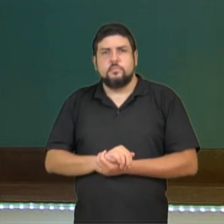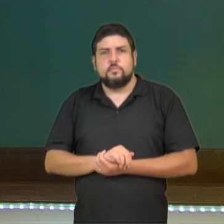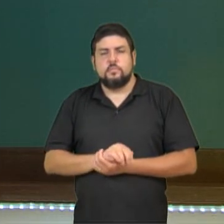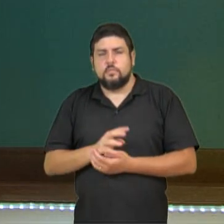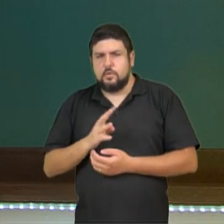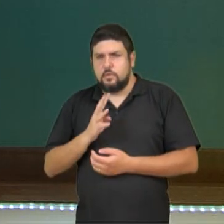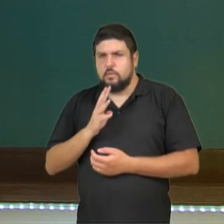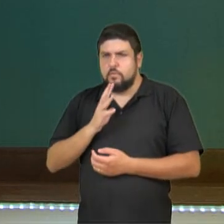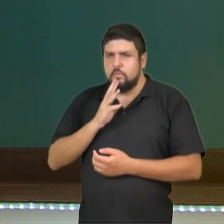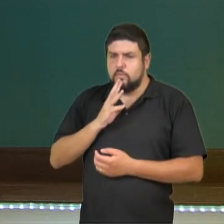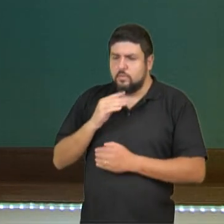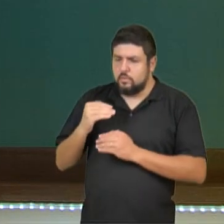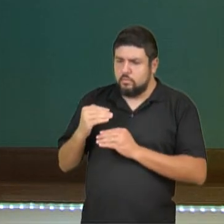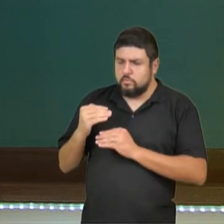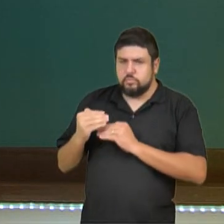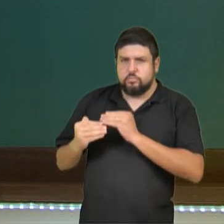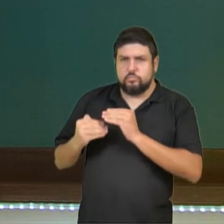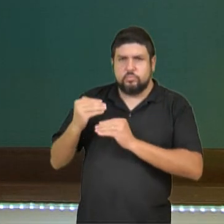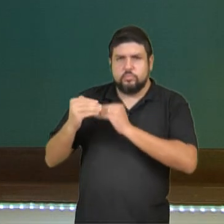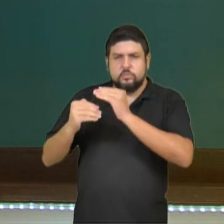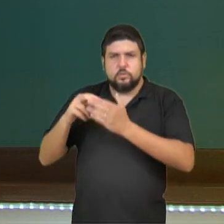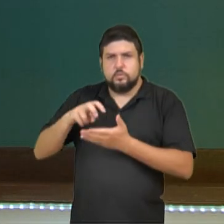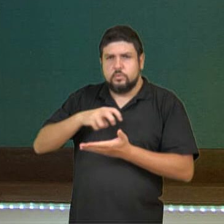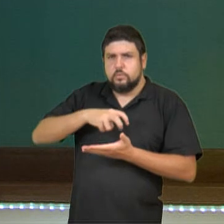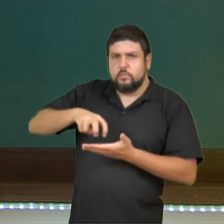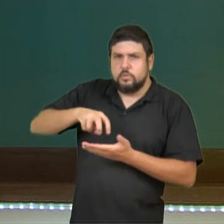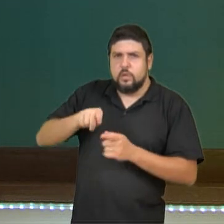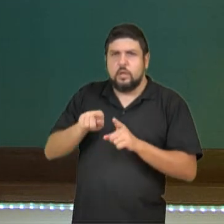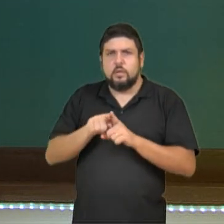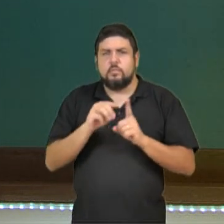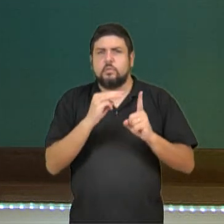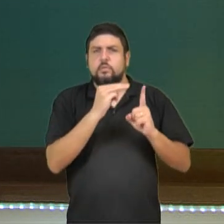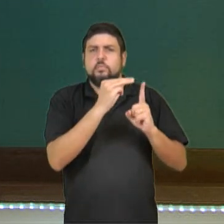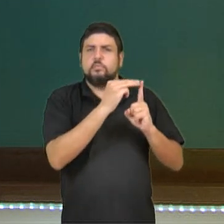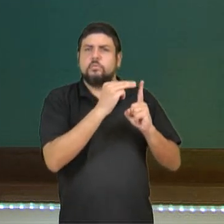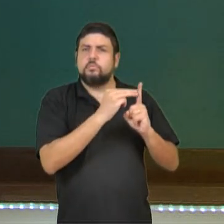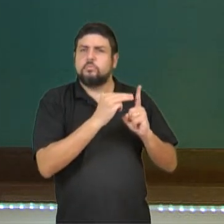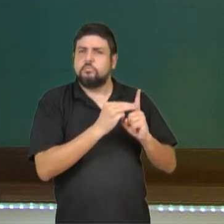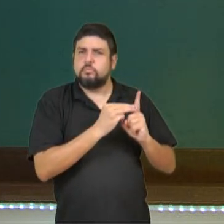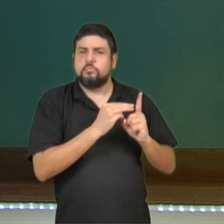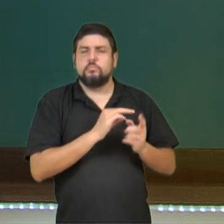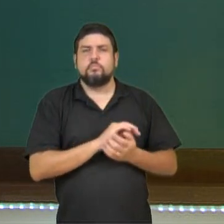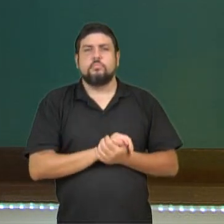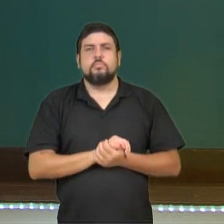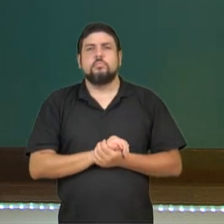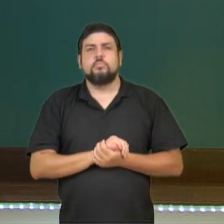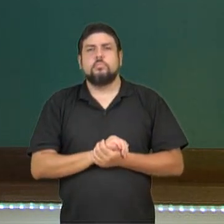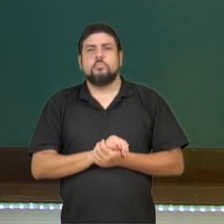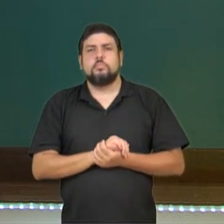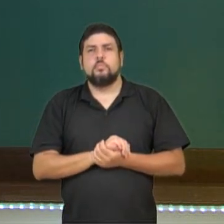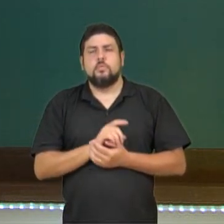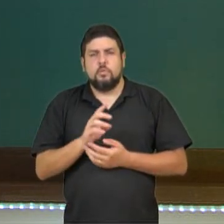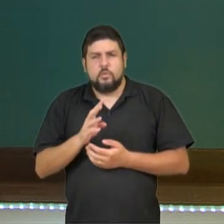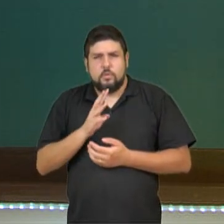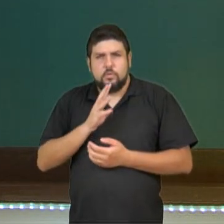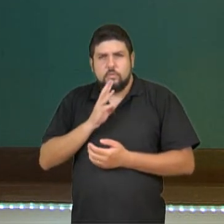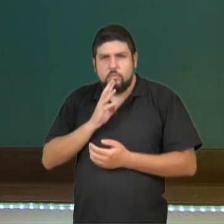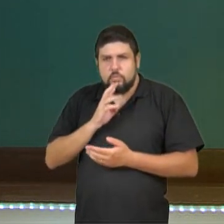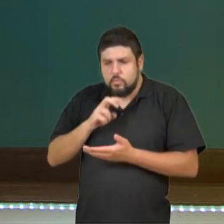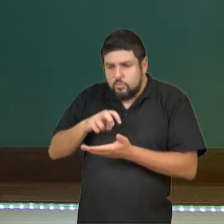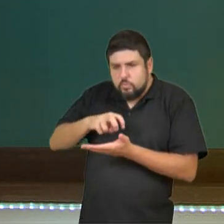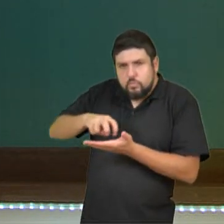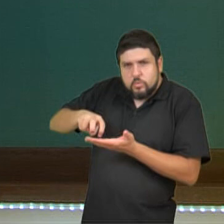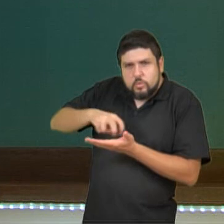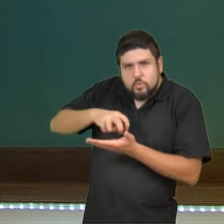evolução do skate e as suas modalidades? Você sabia que existem modalidades do skate? Conhece as partes de um skate?